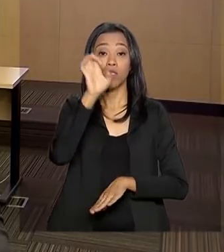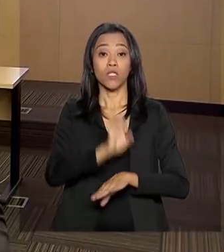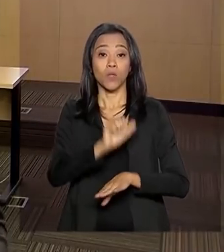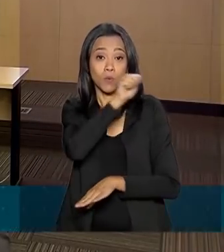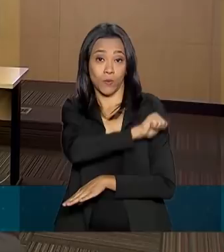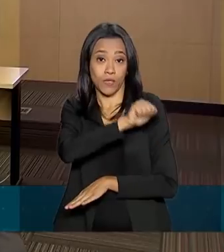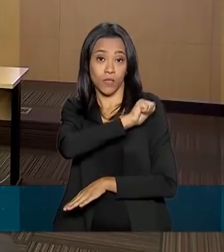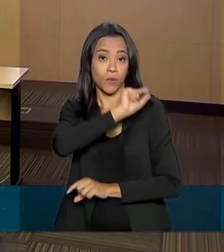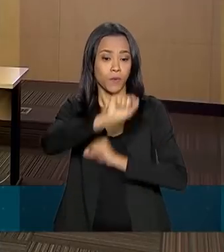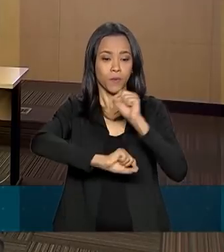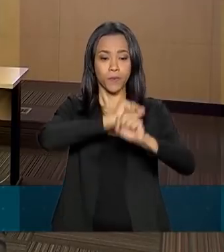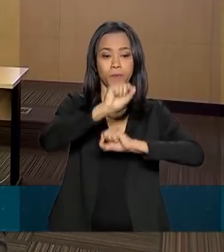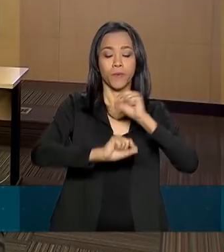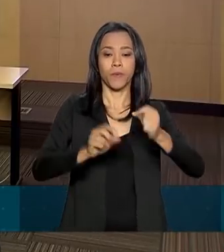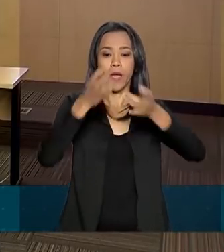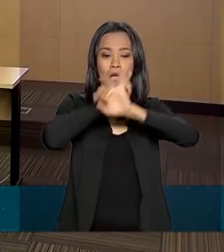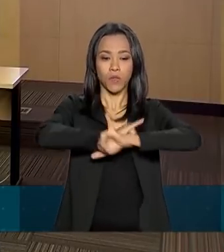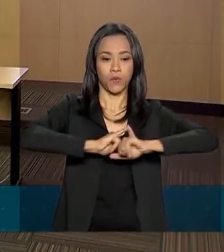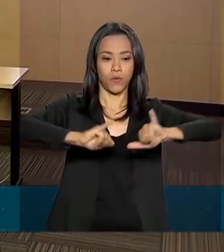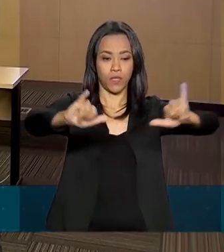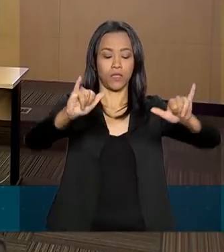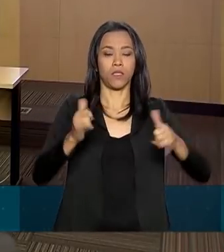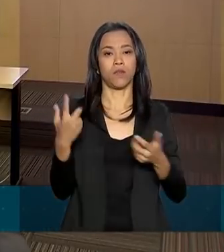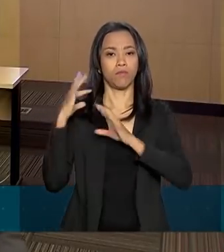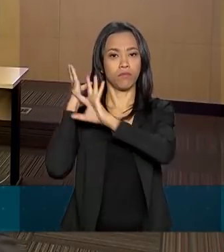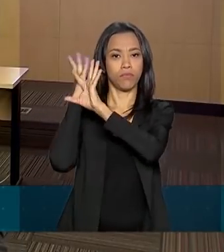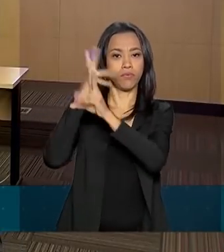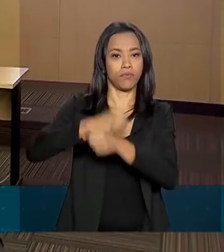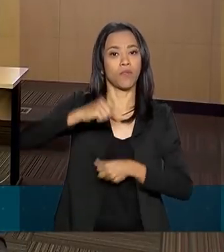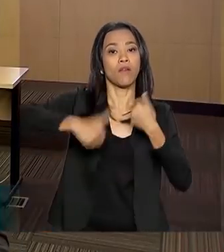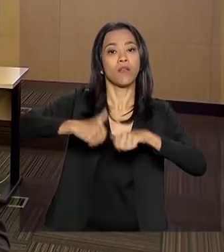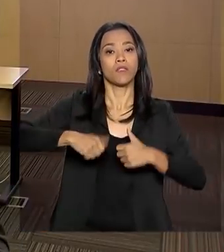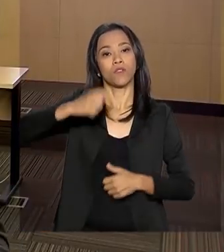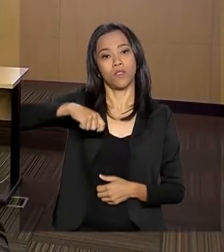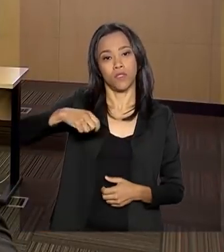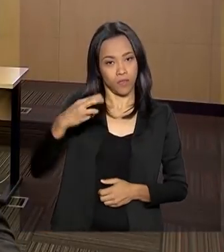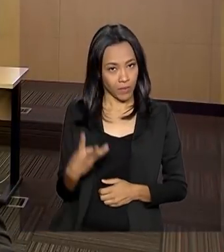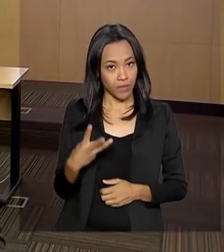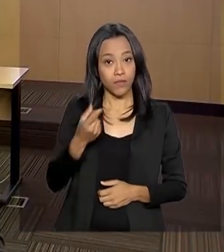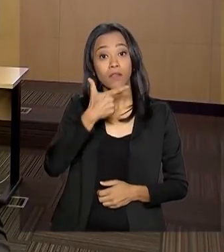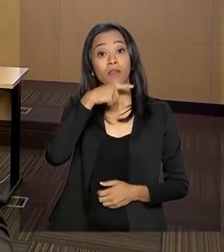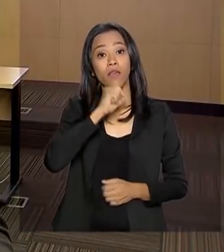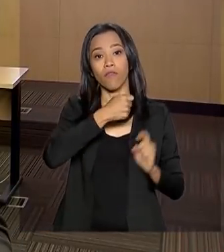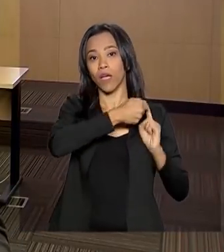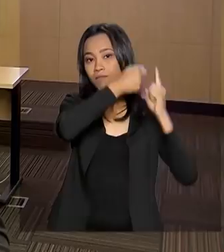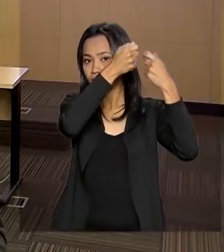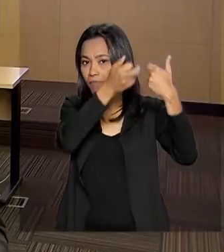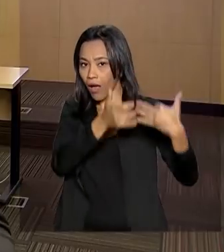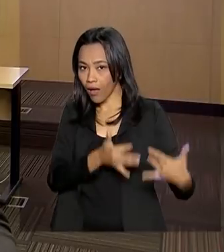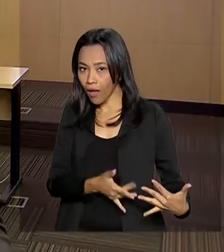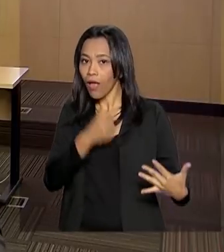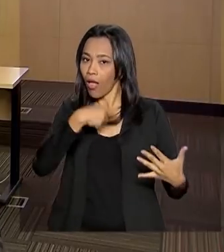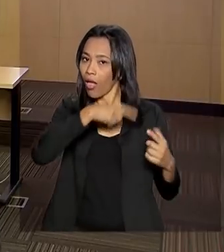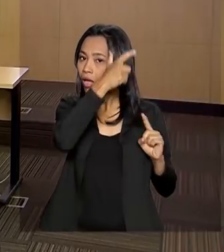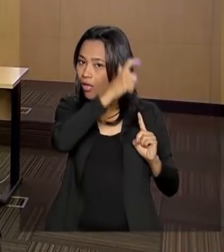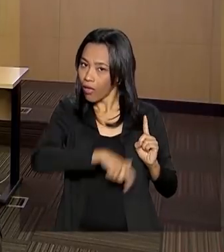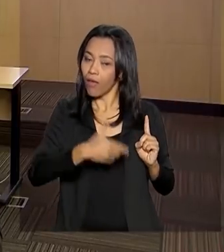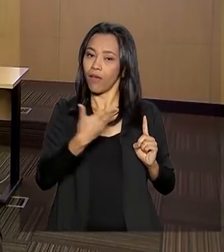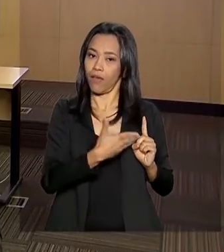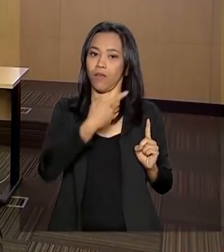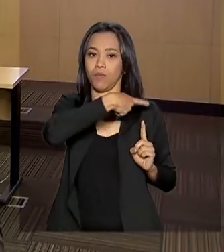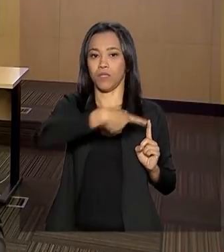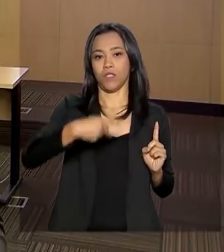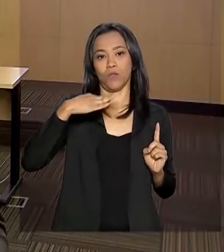Janeiro a divulgação desse balanço do primeiro trimestre e quem vai fazer esse balanço é o presidente do banco, Joaquim Levy. E a expectativa é claro